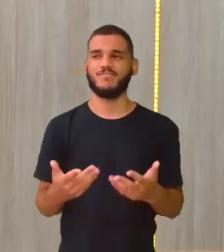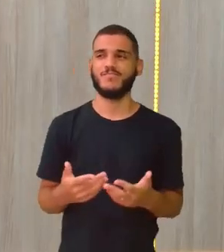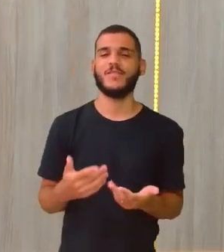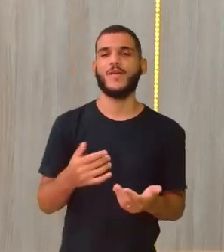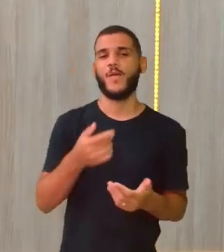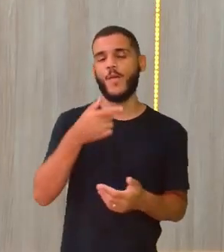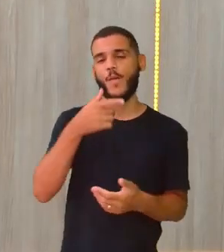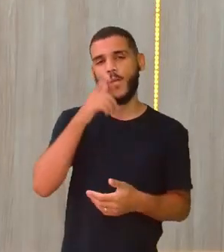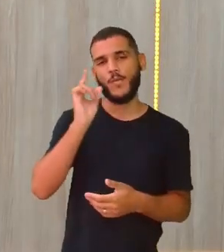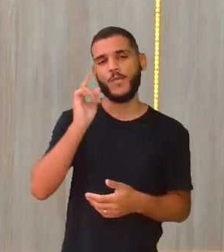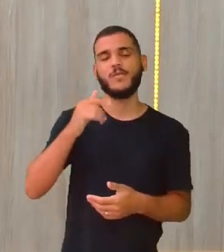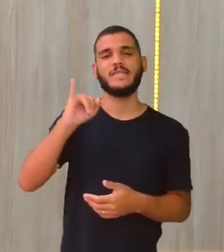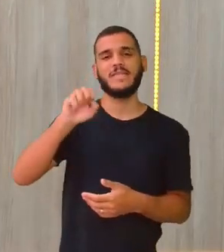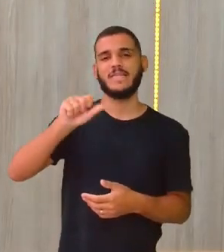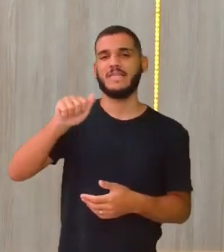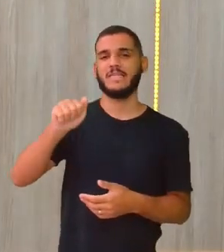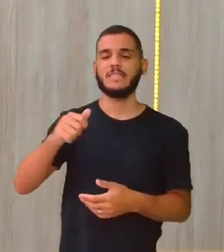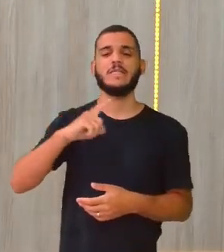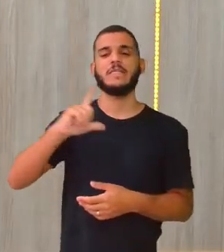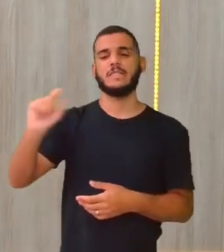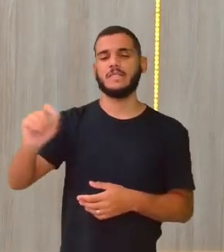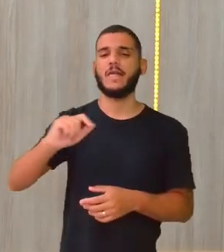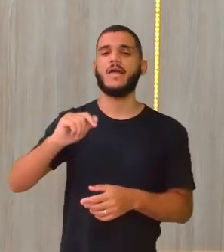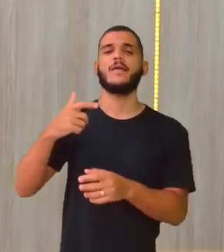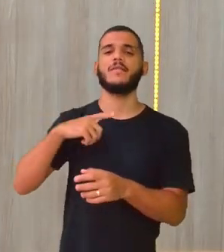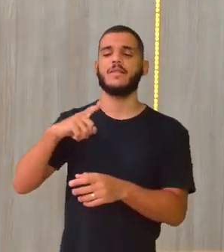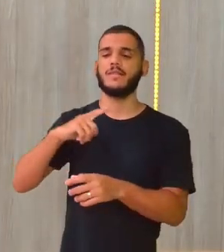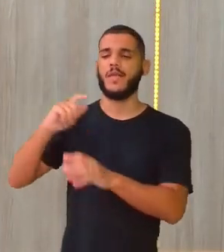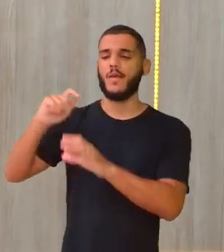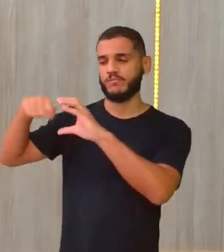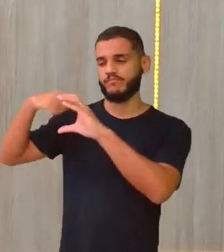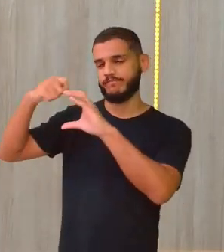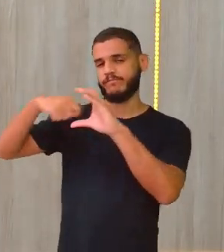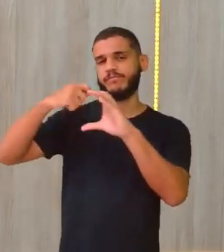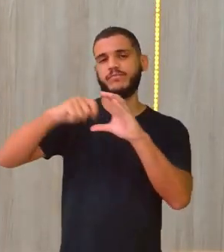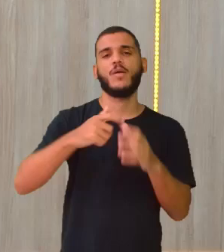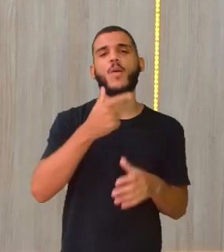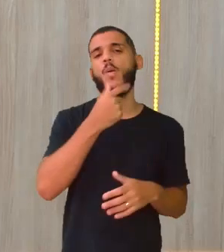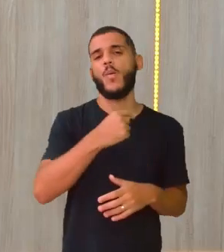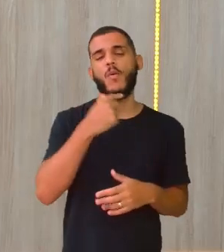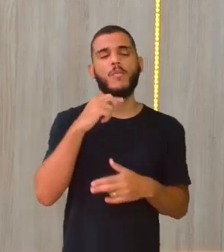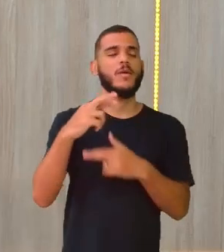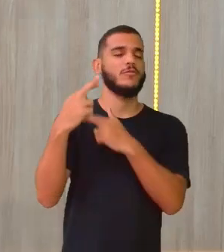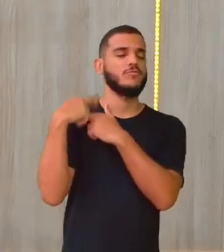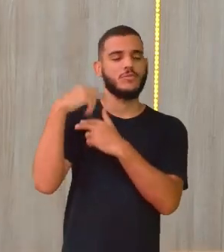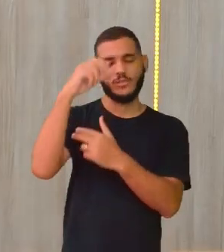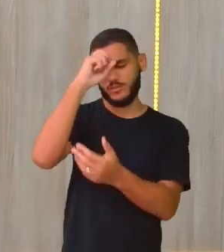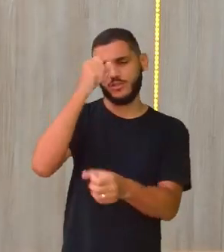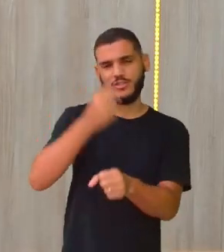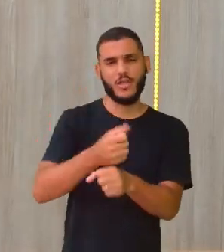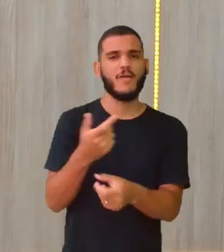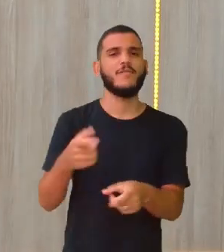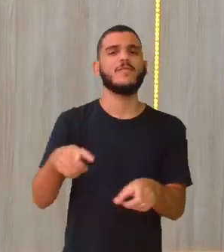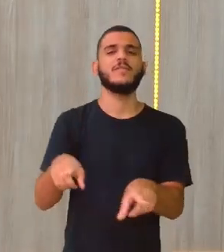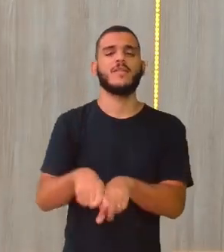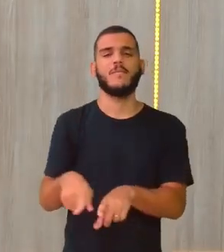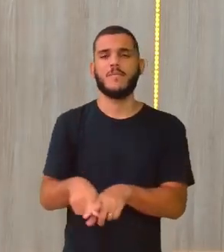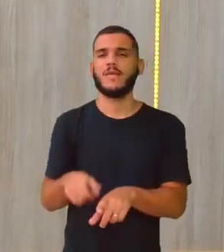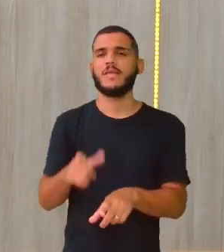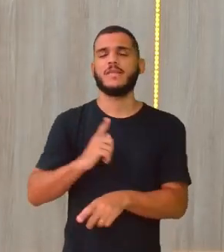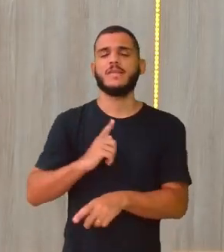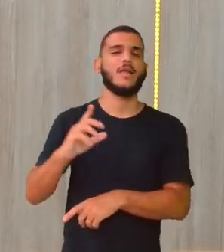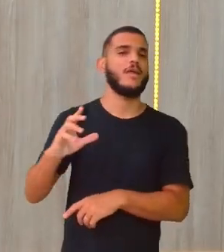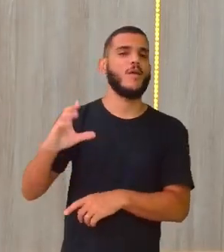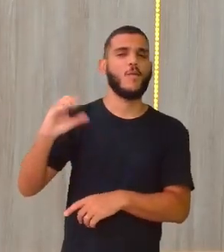preocupada que ia sair para gravar, não sei o quê. Aí vem, aí vem Pedro Paulo, aquela coisa toda, aí Coca-Cola, né? É